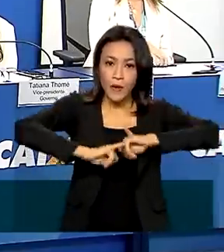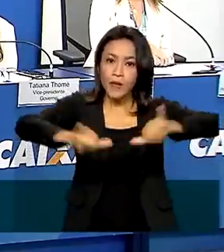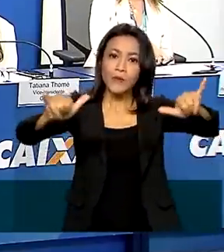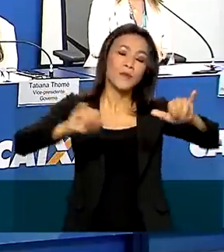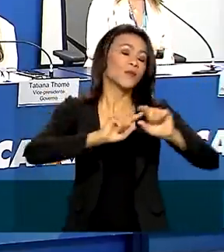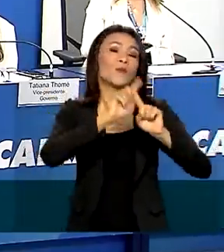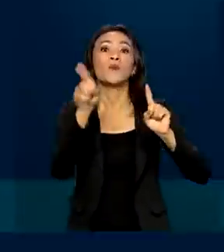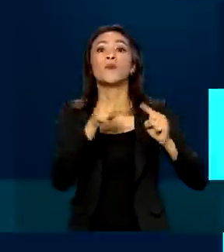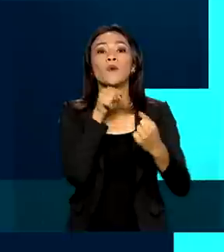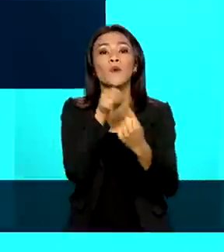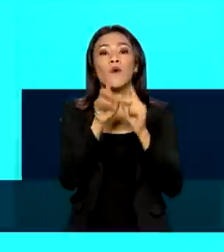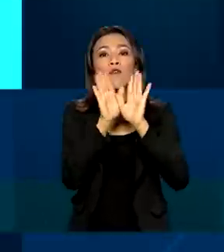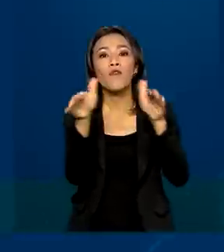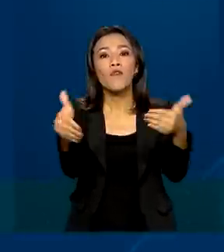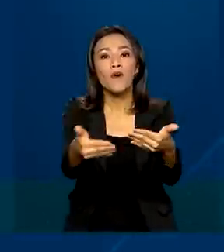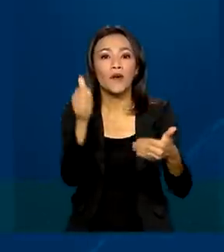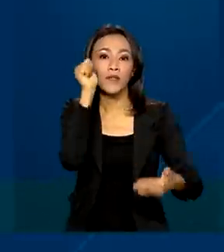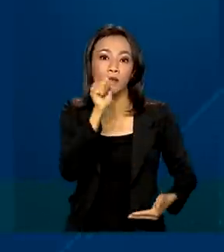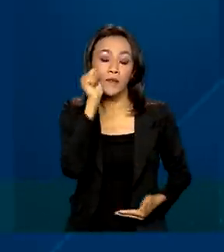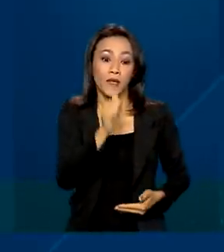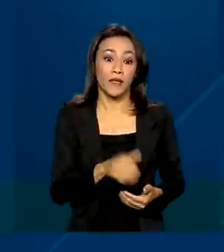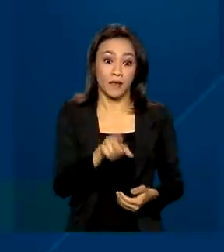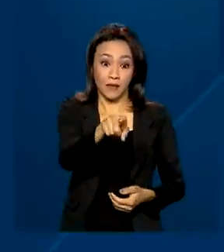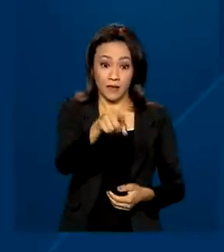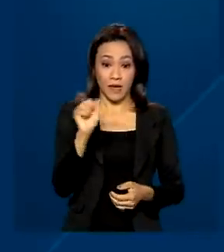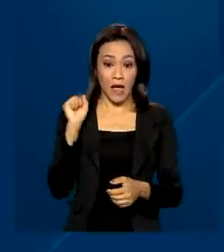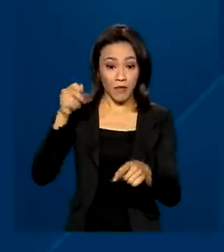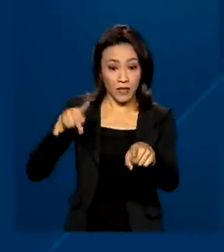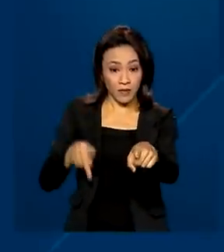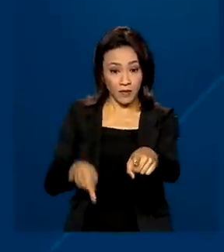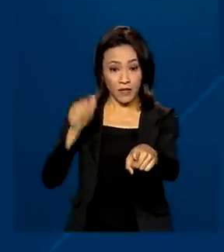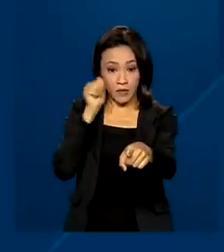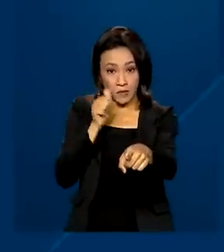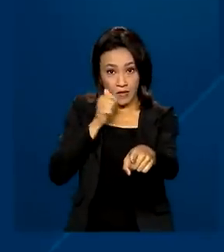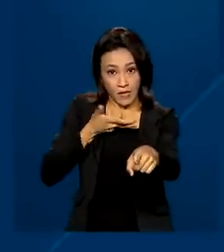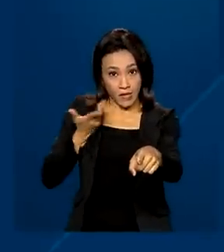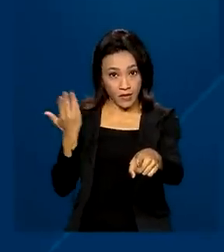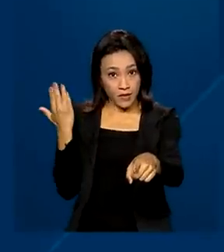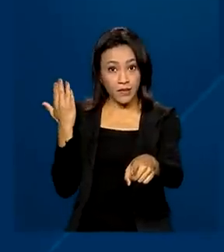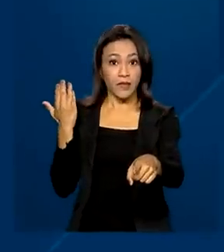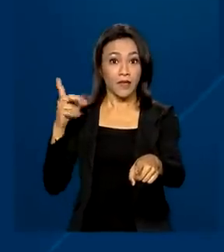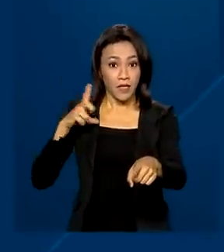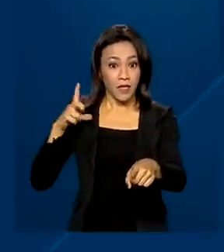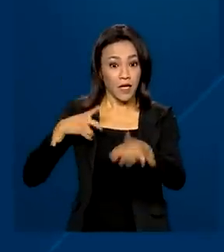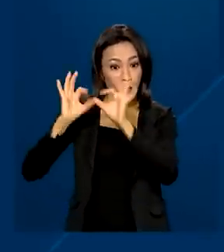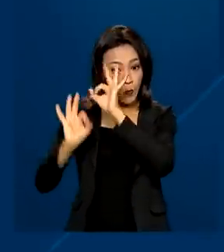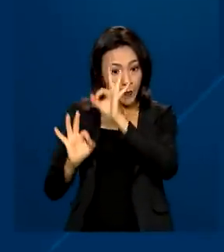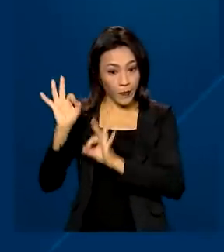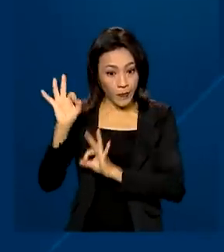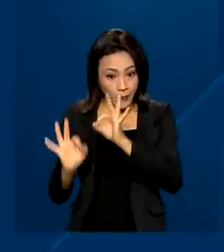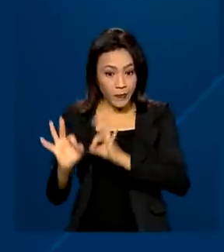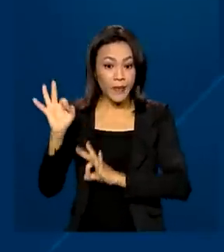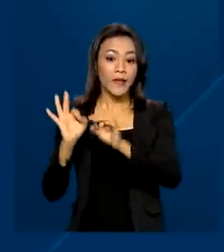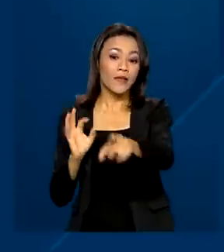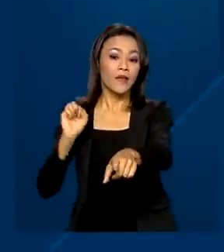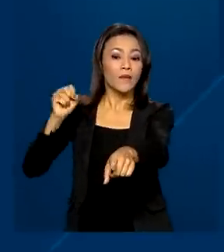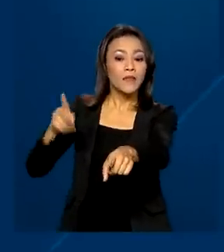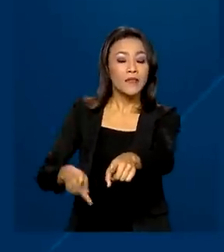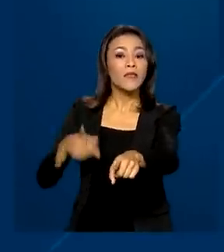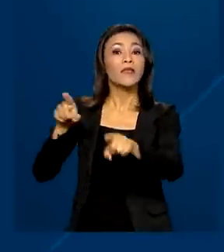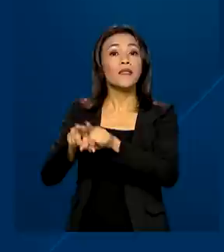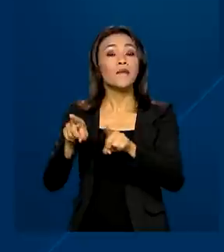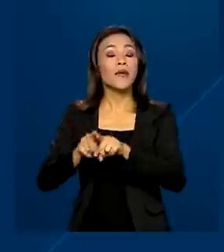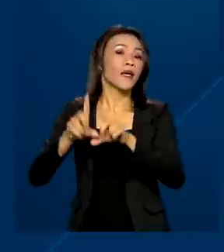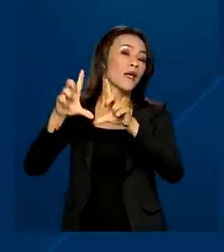o público feminino. Um deles é a Previdência para Elas, que oferece, por exemplo, um plano de previdência e benefício de